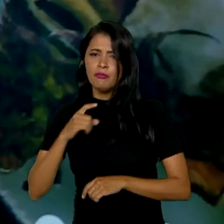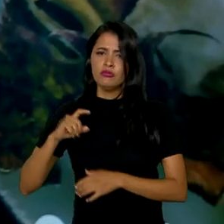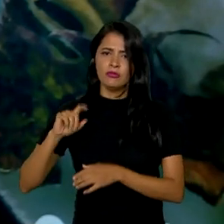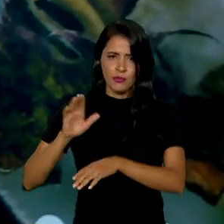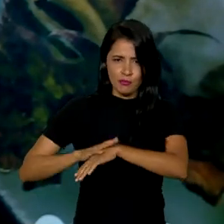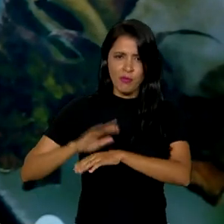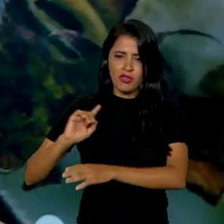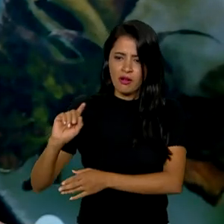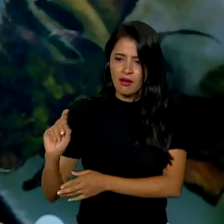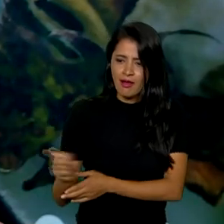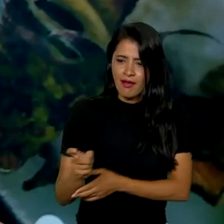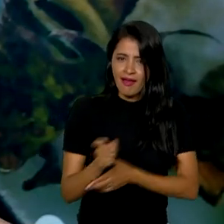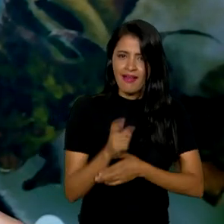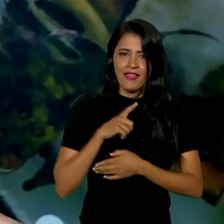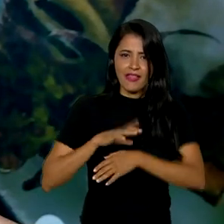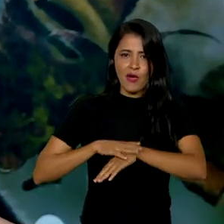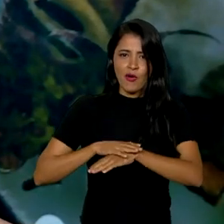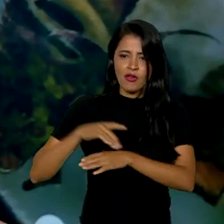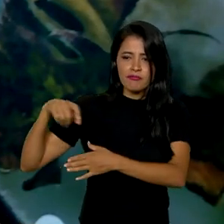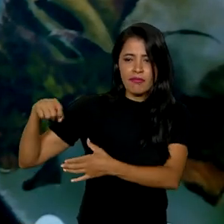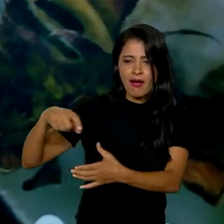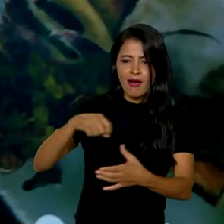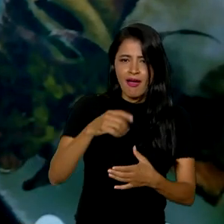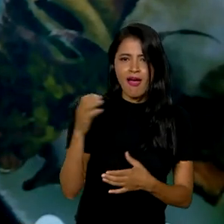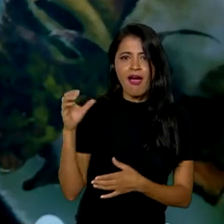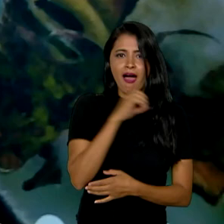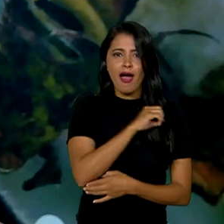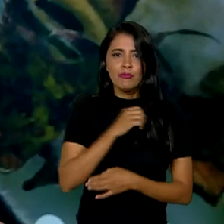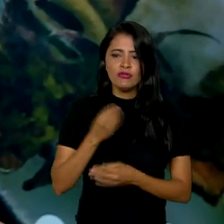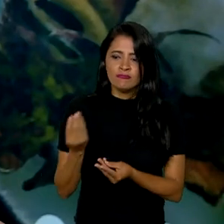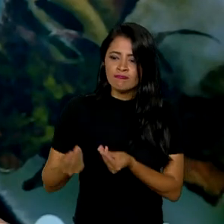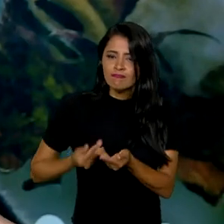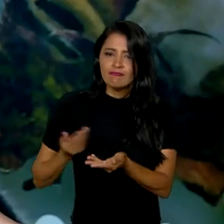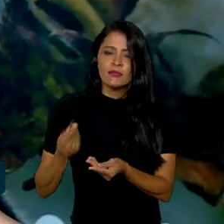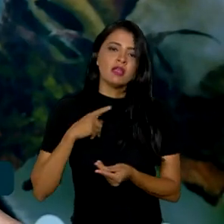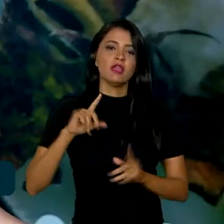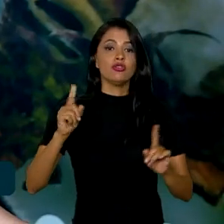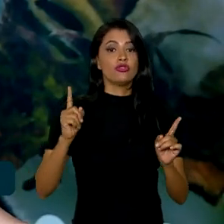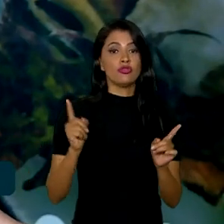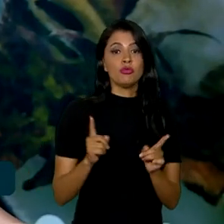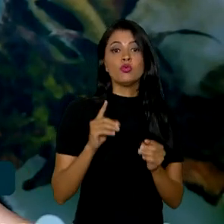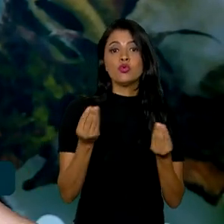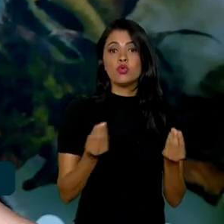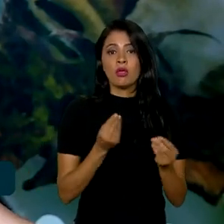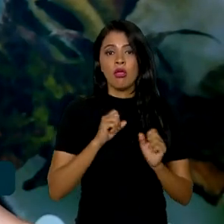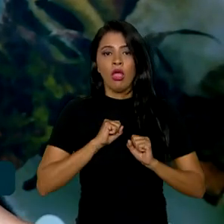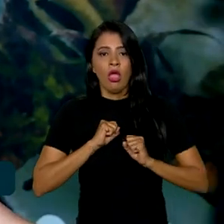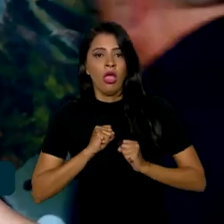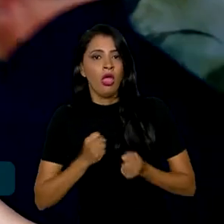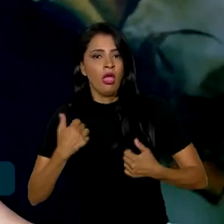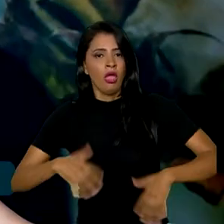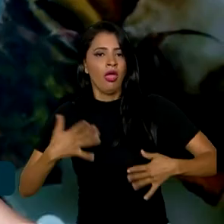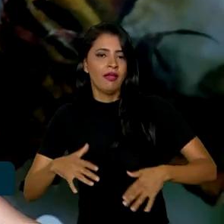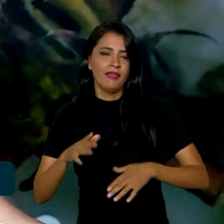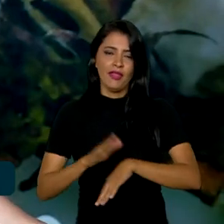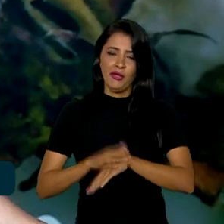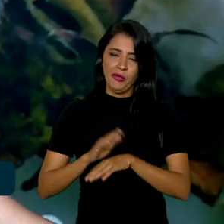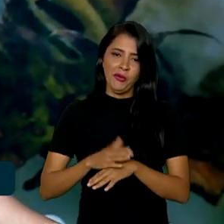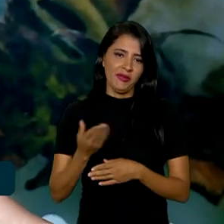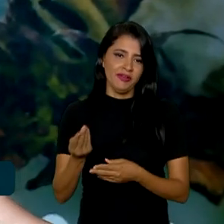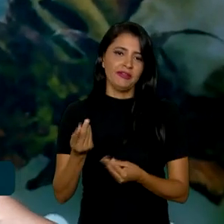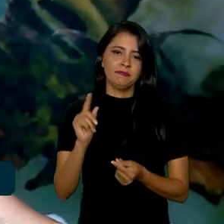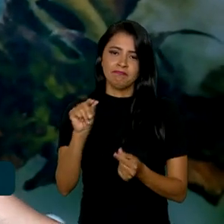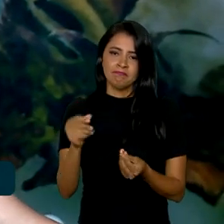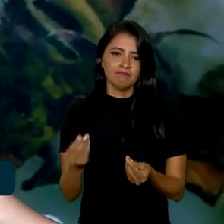no manejo da cultura, maior agilidade na cultura e também a redução do esforço empreendido para